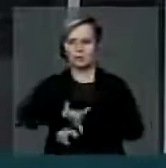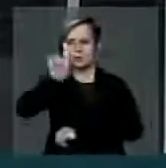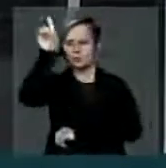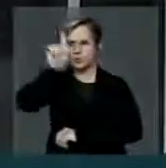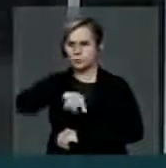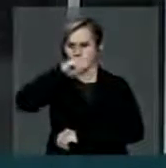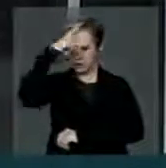ser cidadão. Muito obrigado.